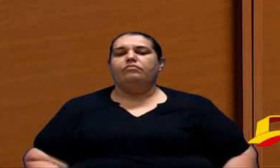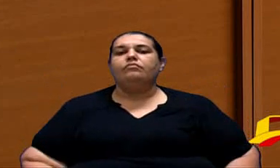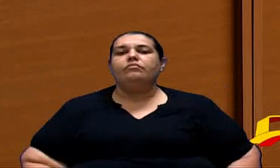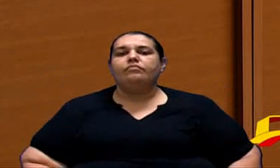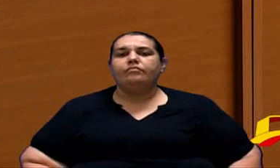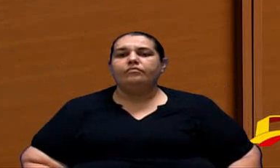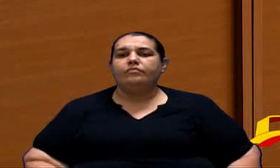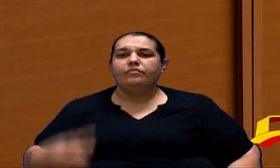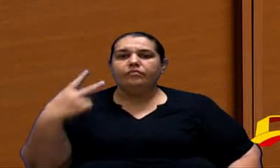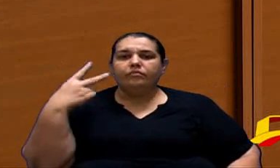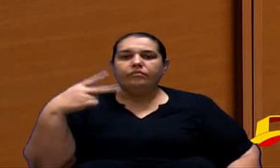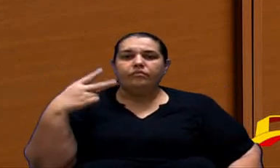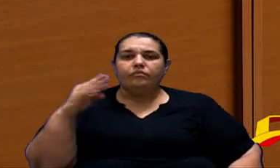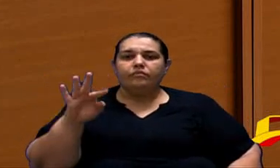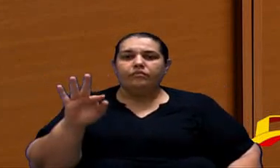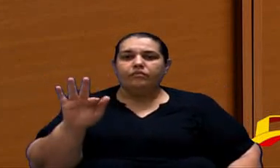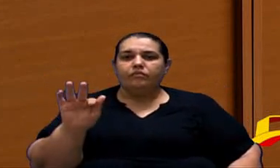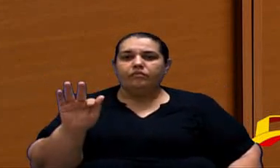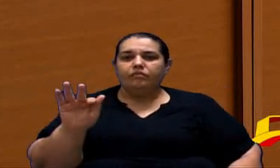Vereador Fausto